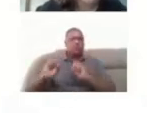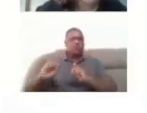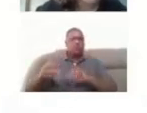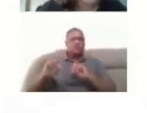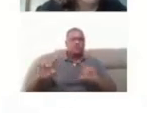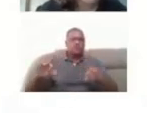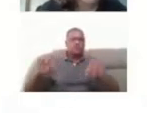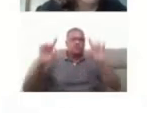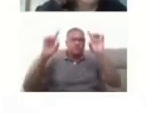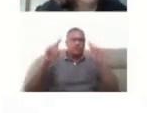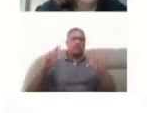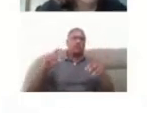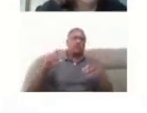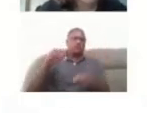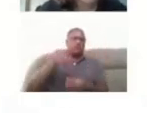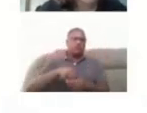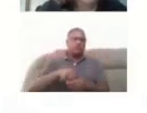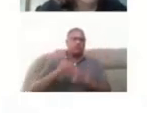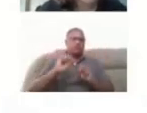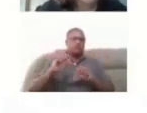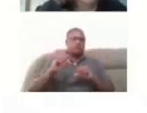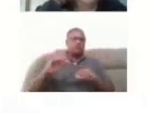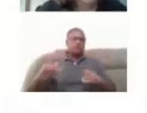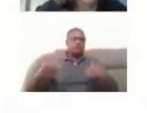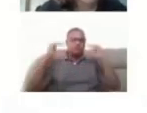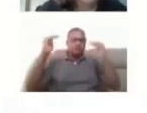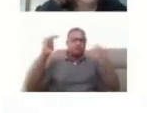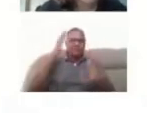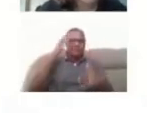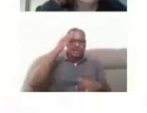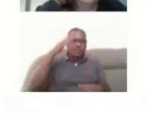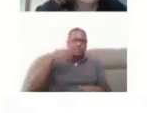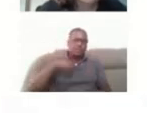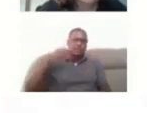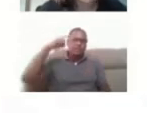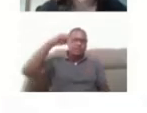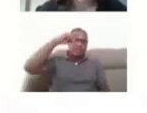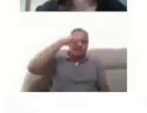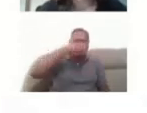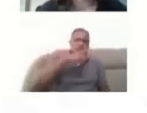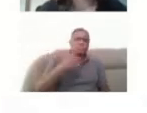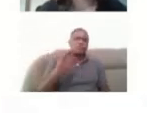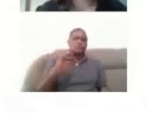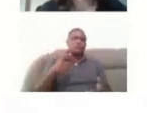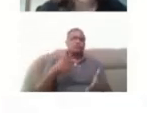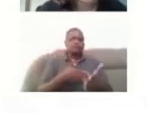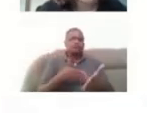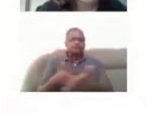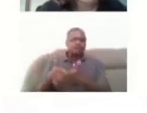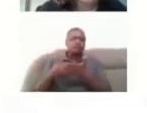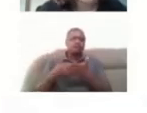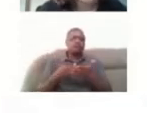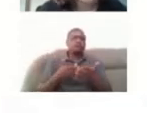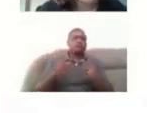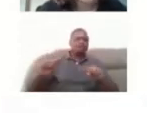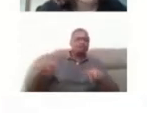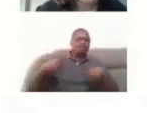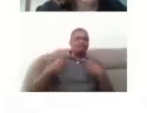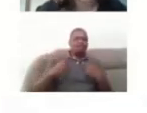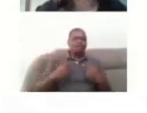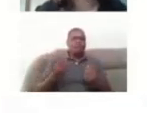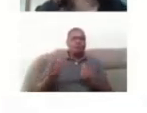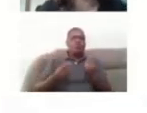ensino superior? Quais os principais desafios que você acha que vocês acham que a gente tem e como superá-los resumidamente?